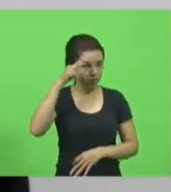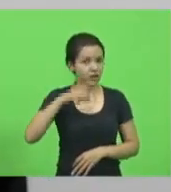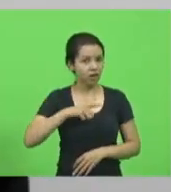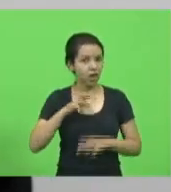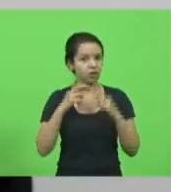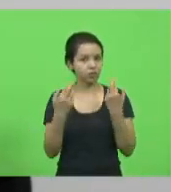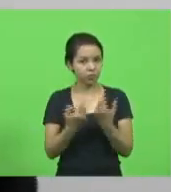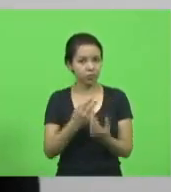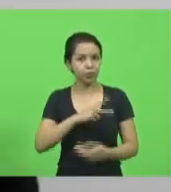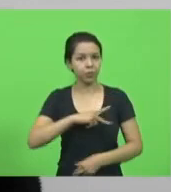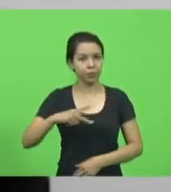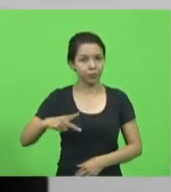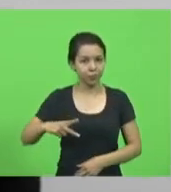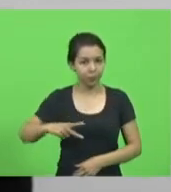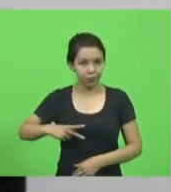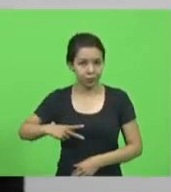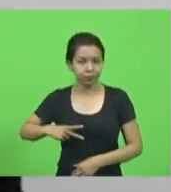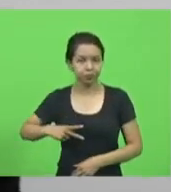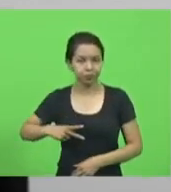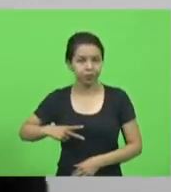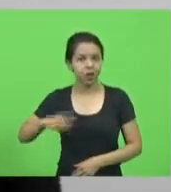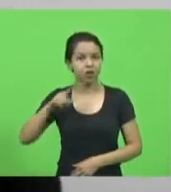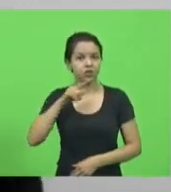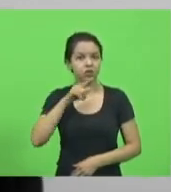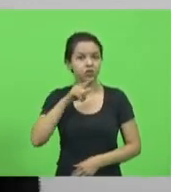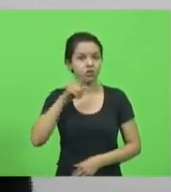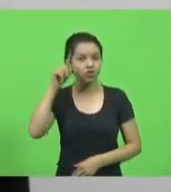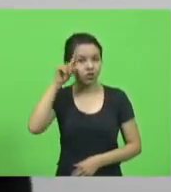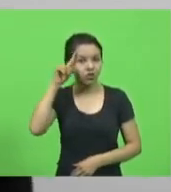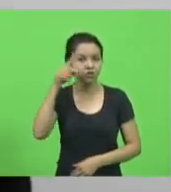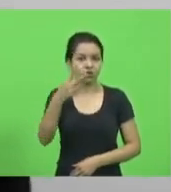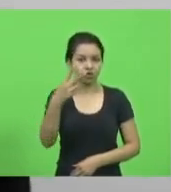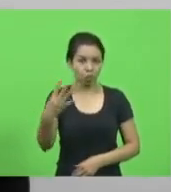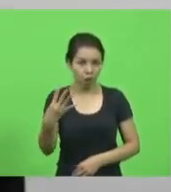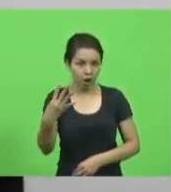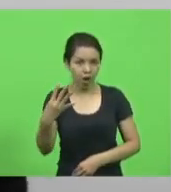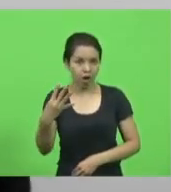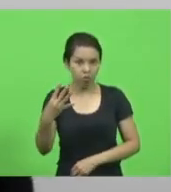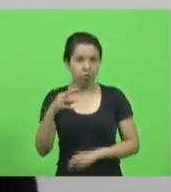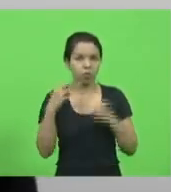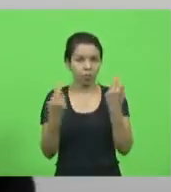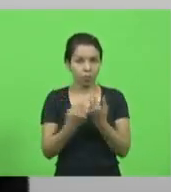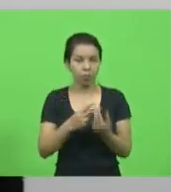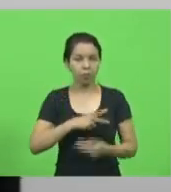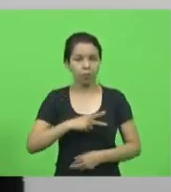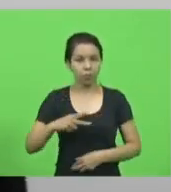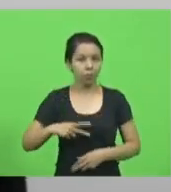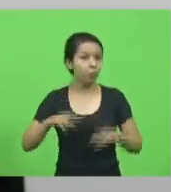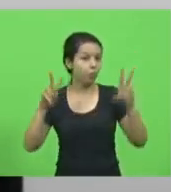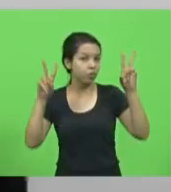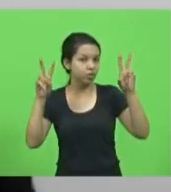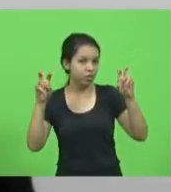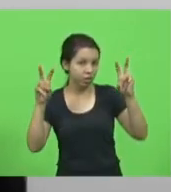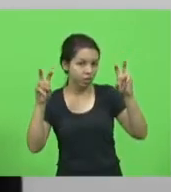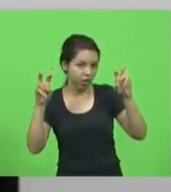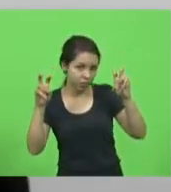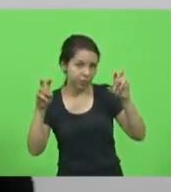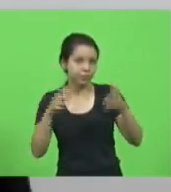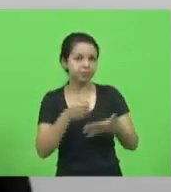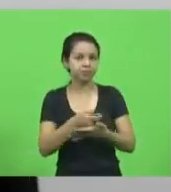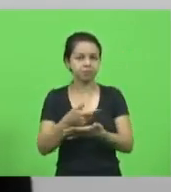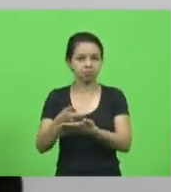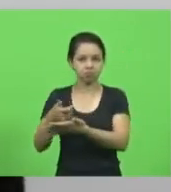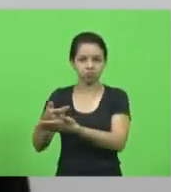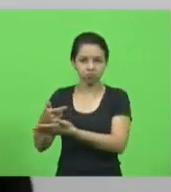pública, aliás, no dia 24, a audiência pública sobre a questão da prestação de contas e